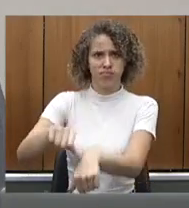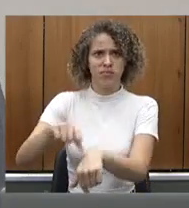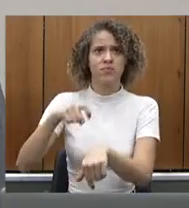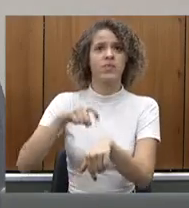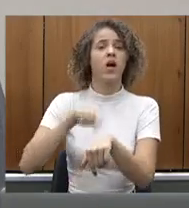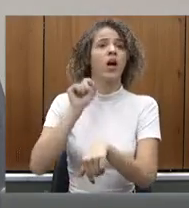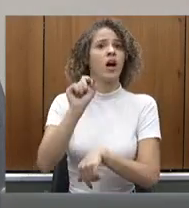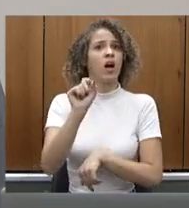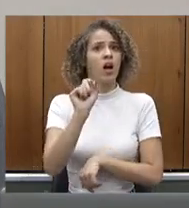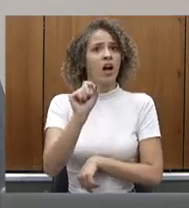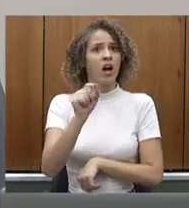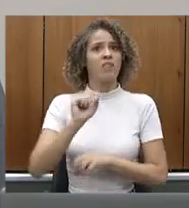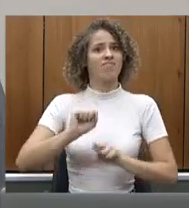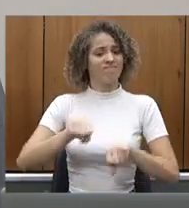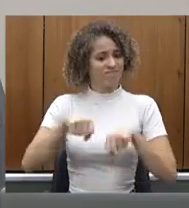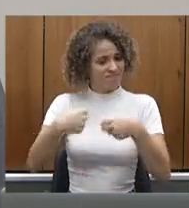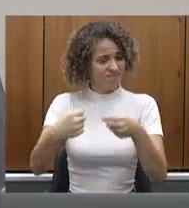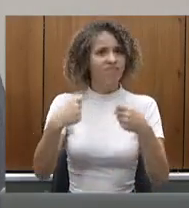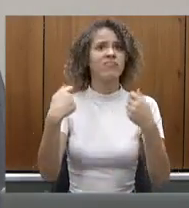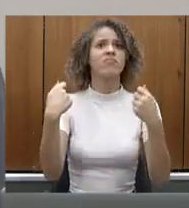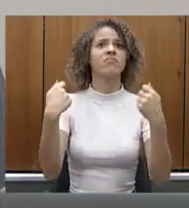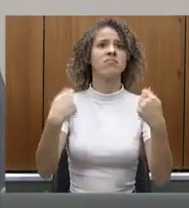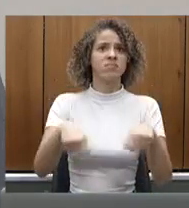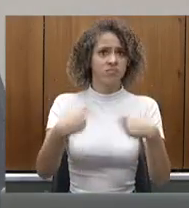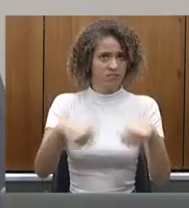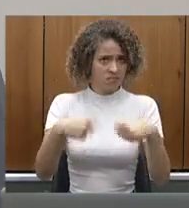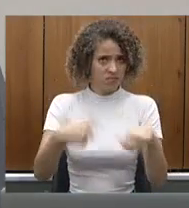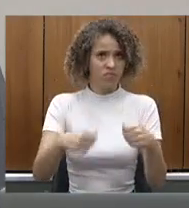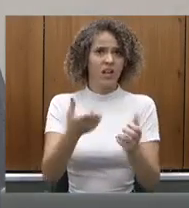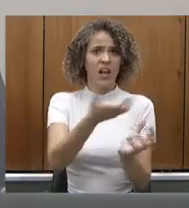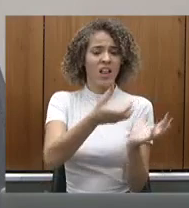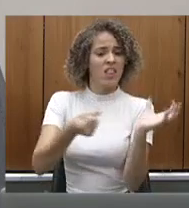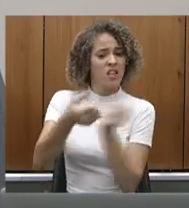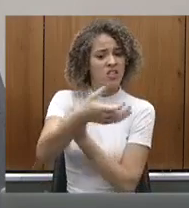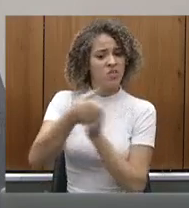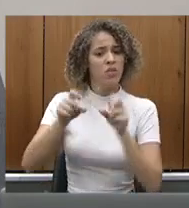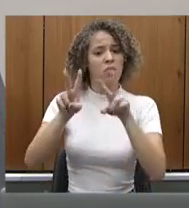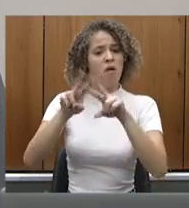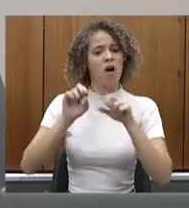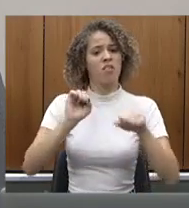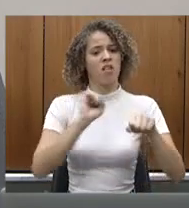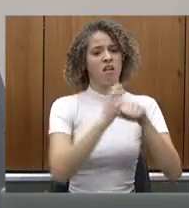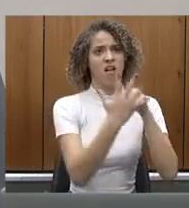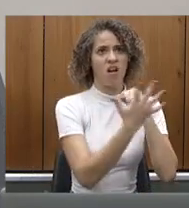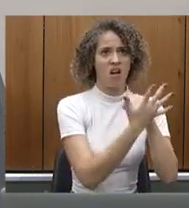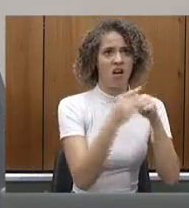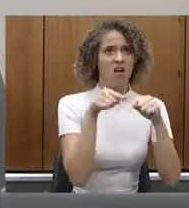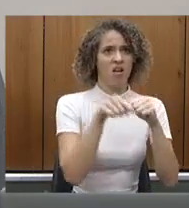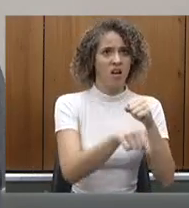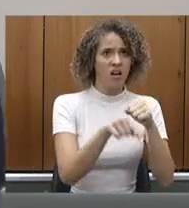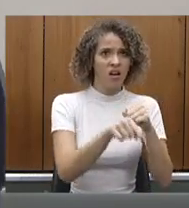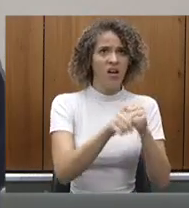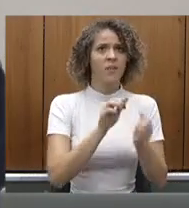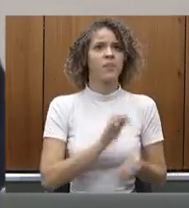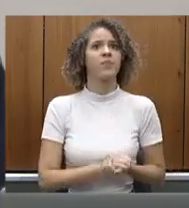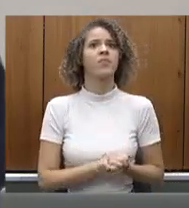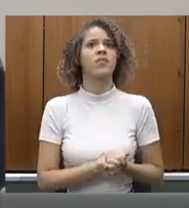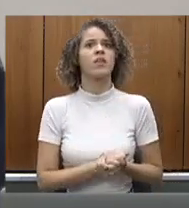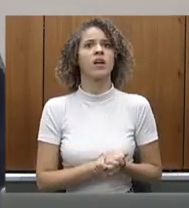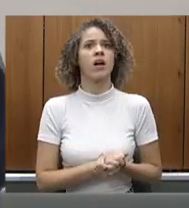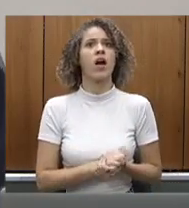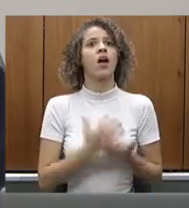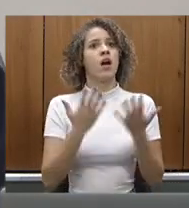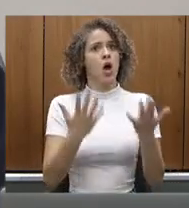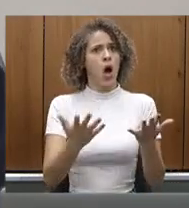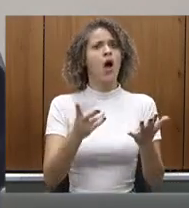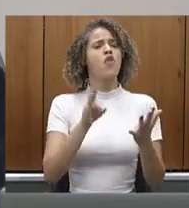necessidade de dedicar os leitos dos hospitais aos atendimentos da COVID. O Estado lançou o Opera Mais, que foi tão